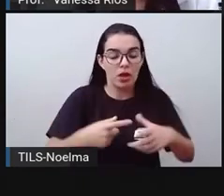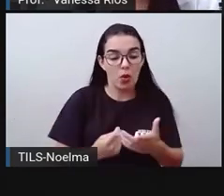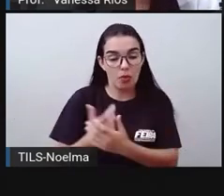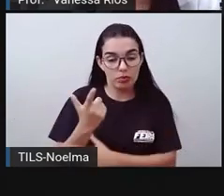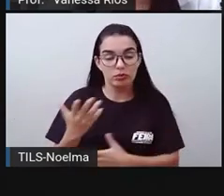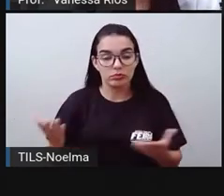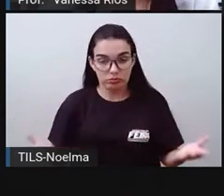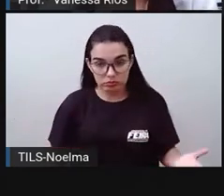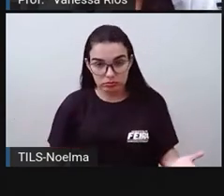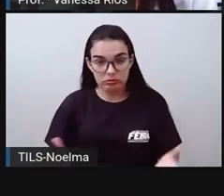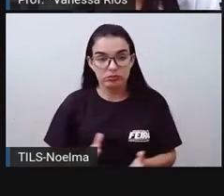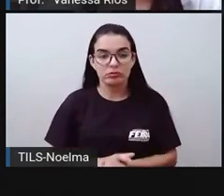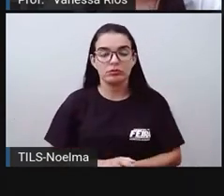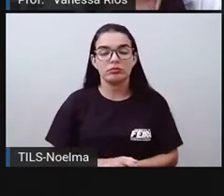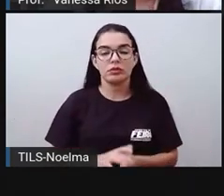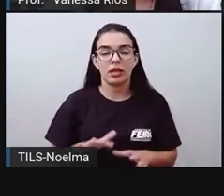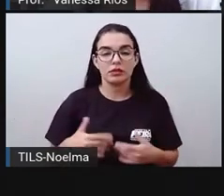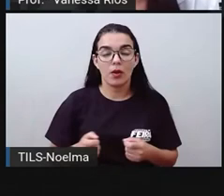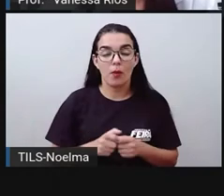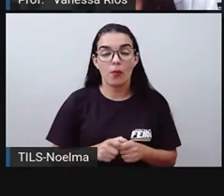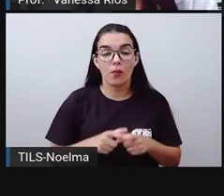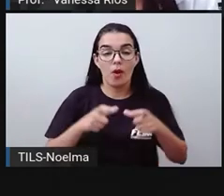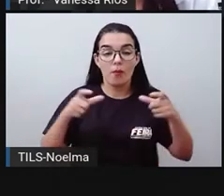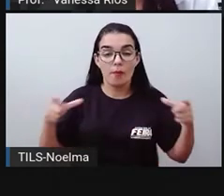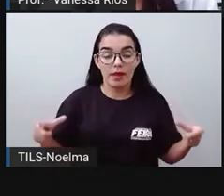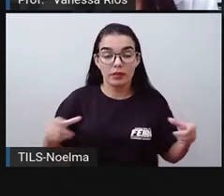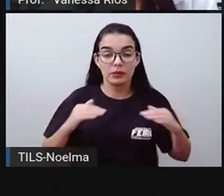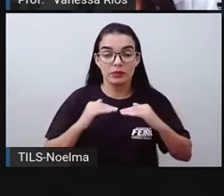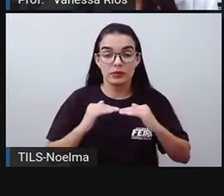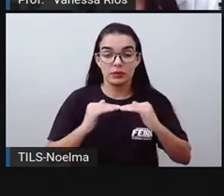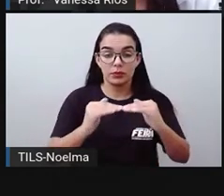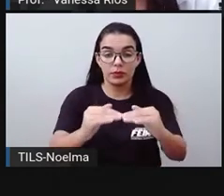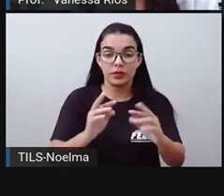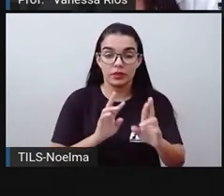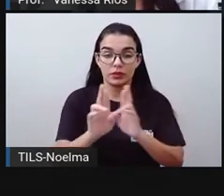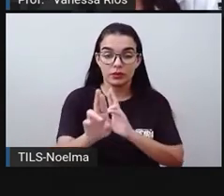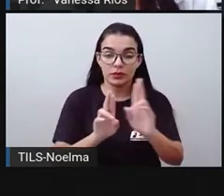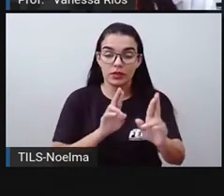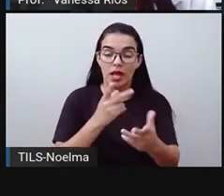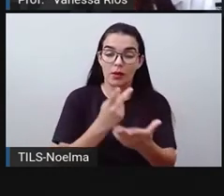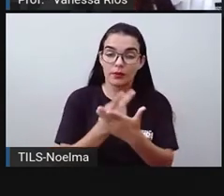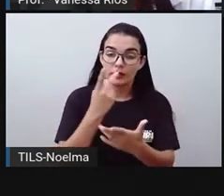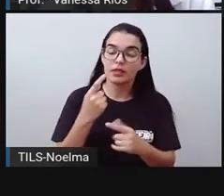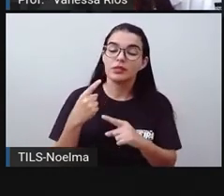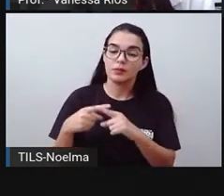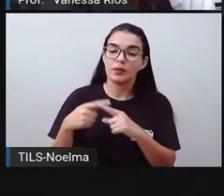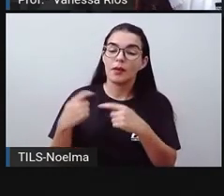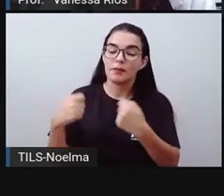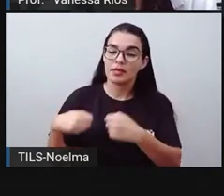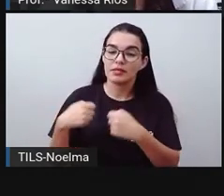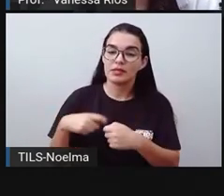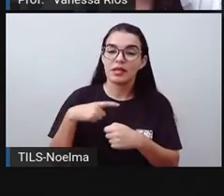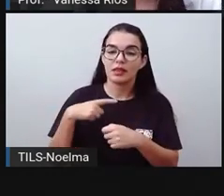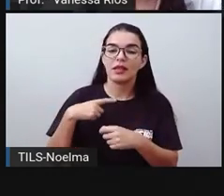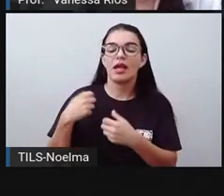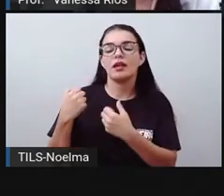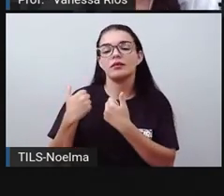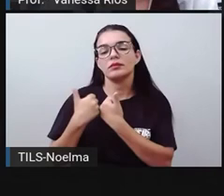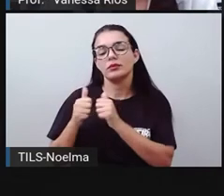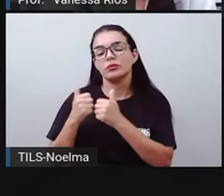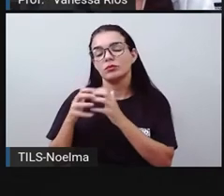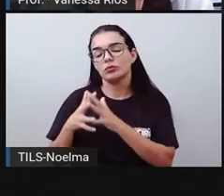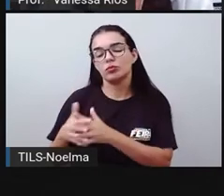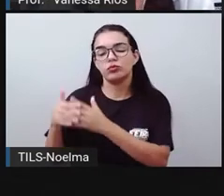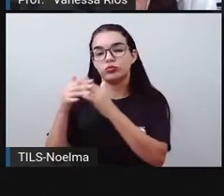consumiram. Então, o aumento das rodovias acontece para atender essa necessidade de transporte. Não